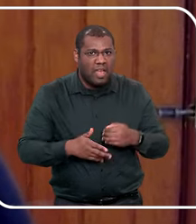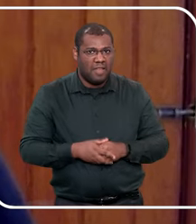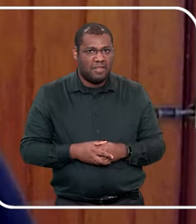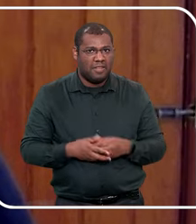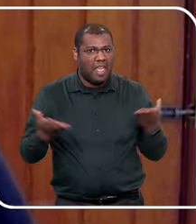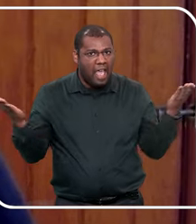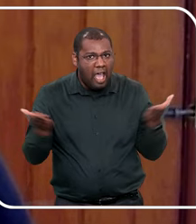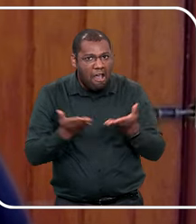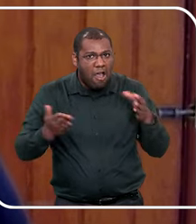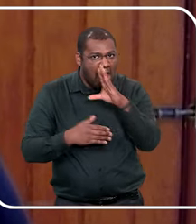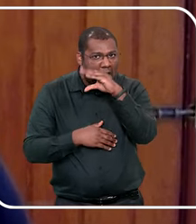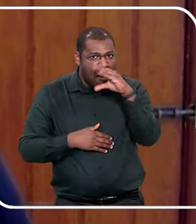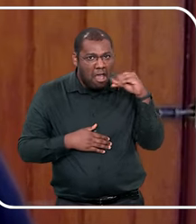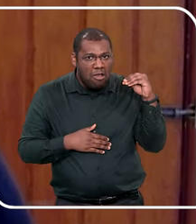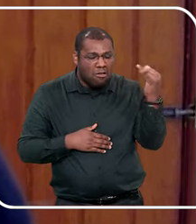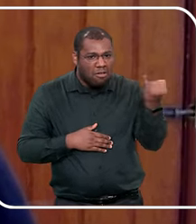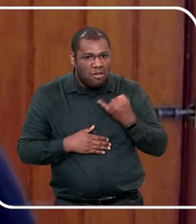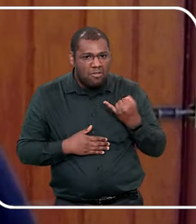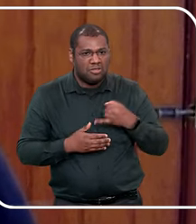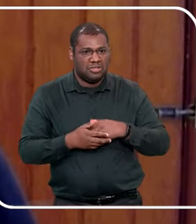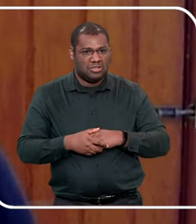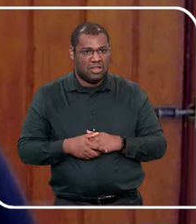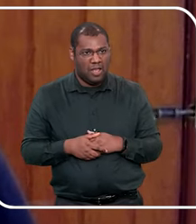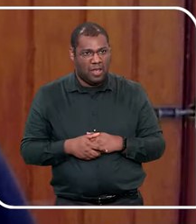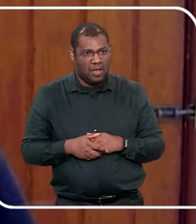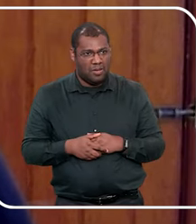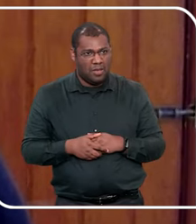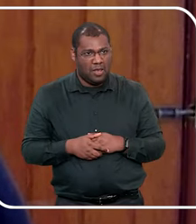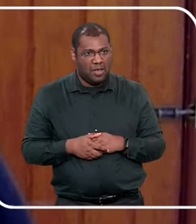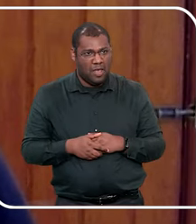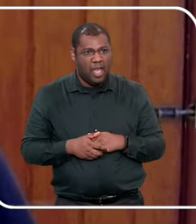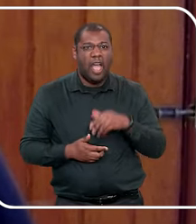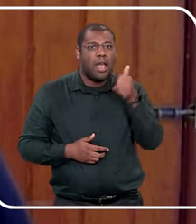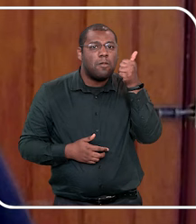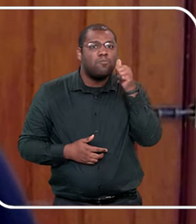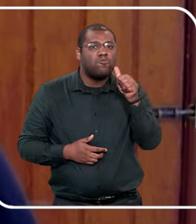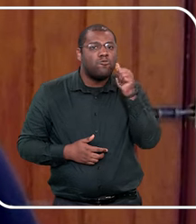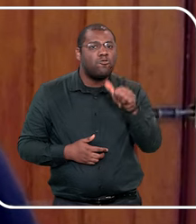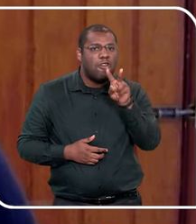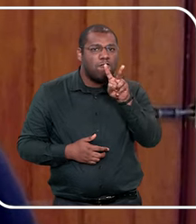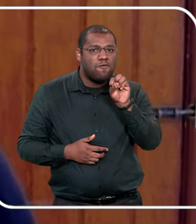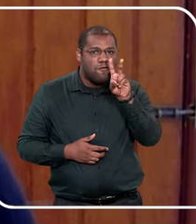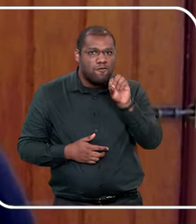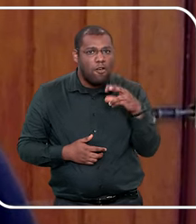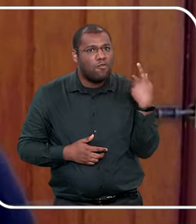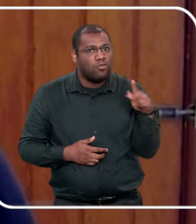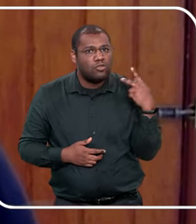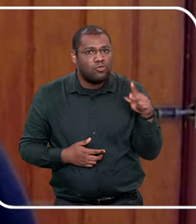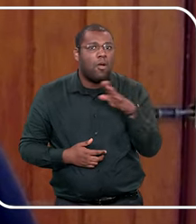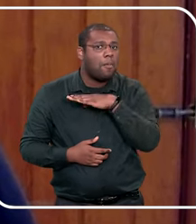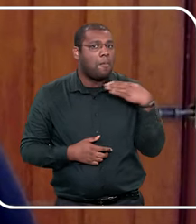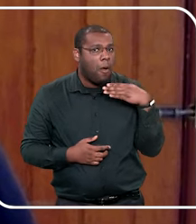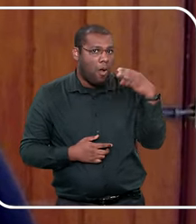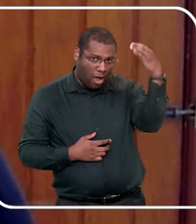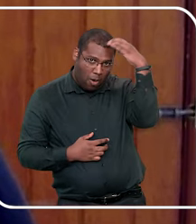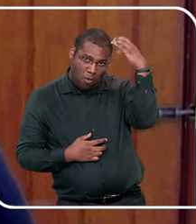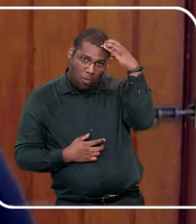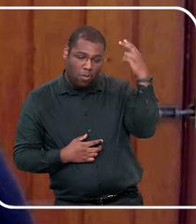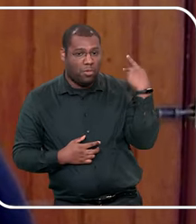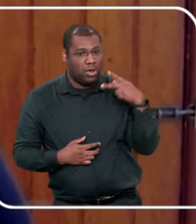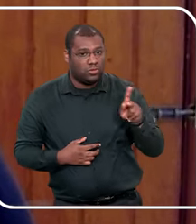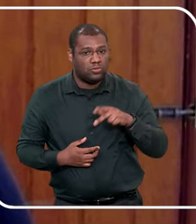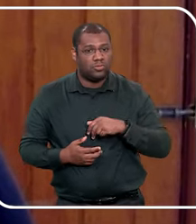quer destruir a nossa família? E depois que ela revelou, aos poucos, outras primas foram revelando, né, então assim,